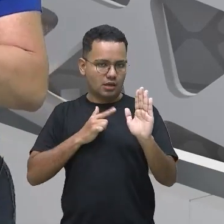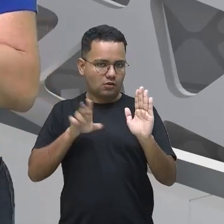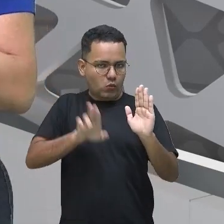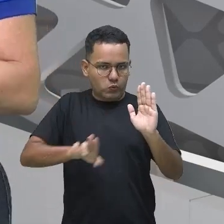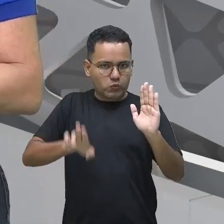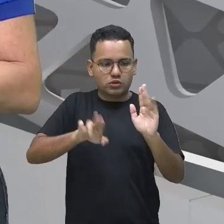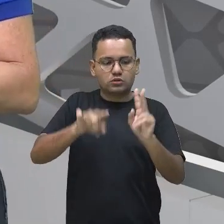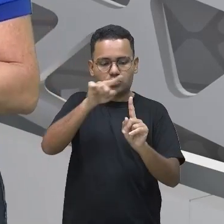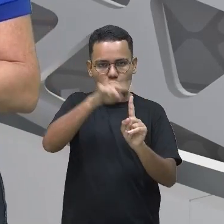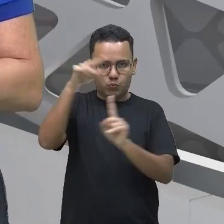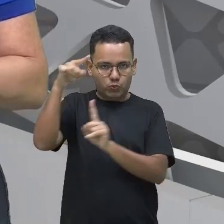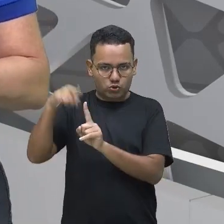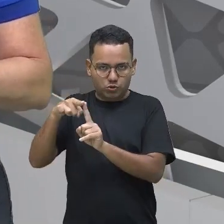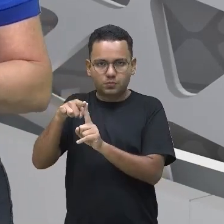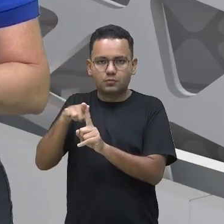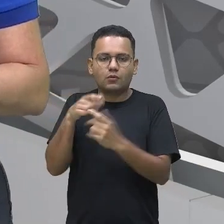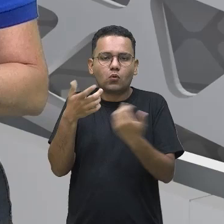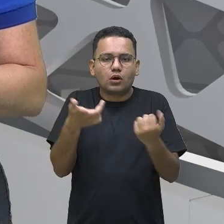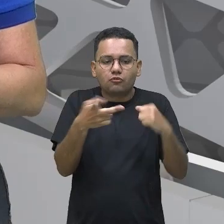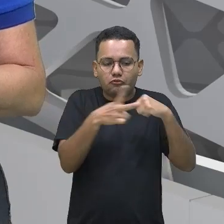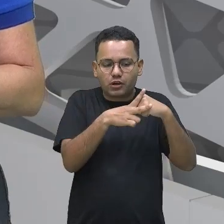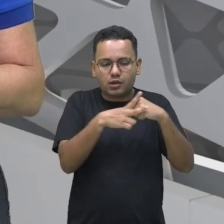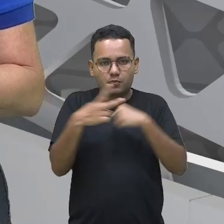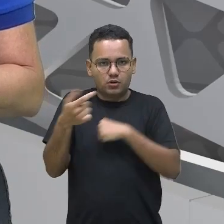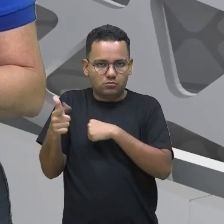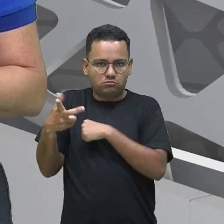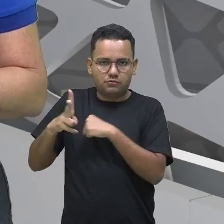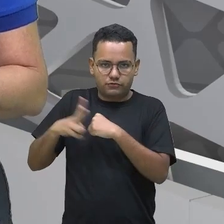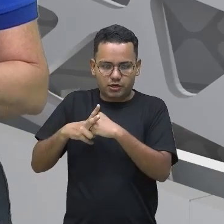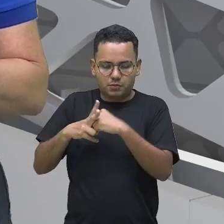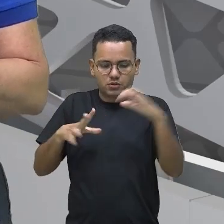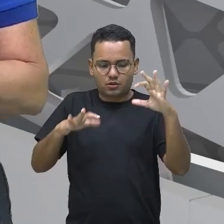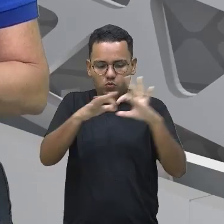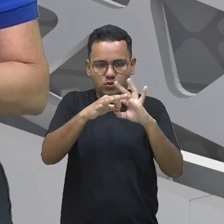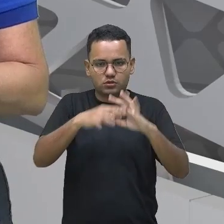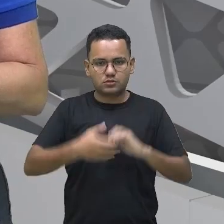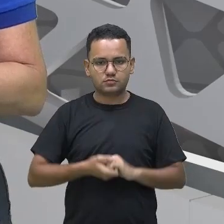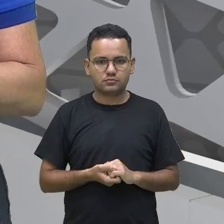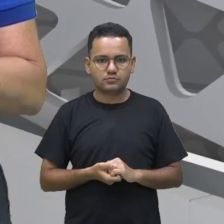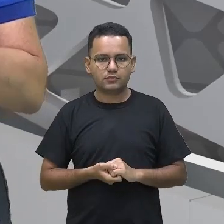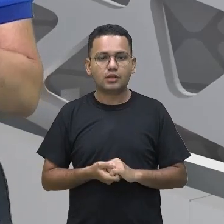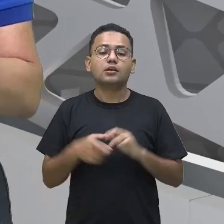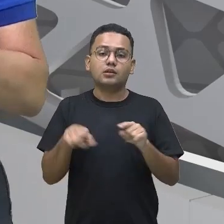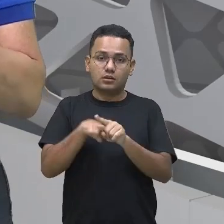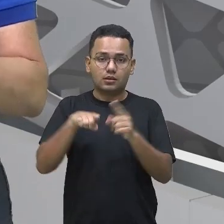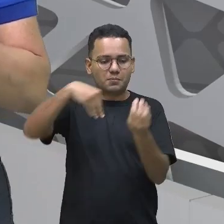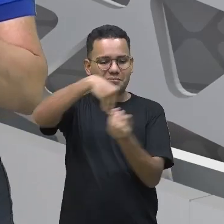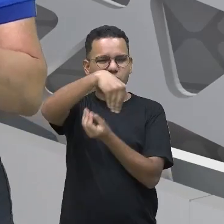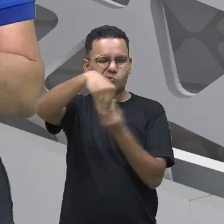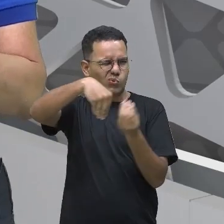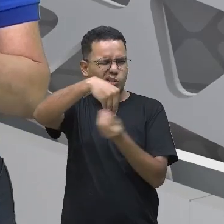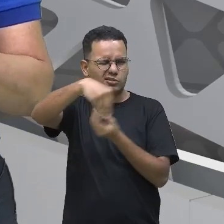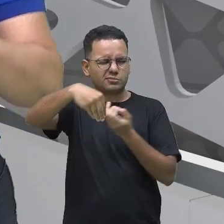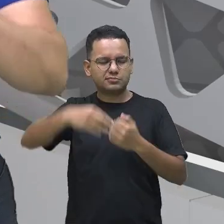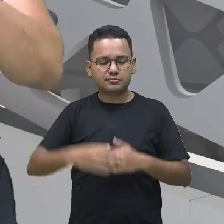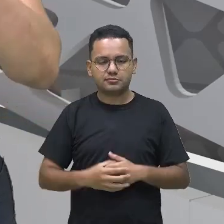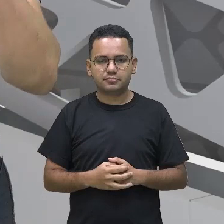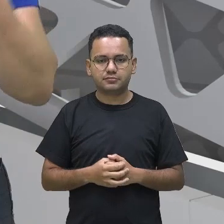linguagem verbal e não verbal. E nós podemos chamar também de linguagem mista, né? Eu estava dizendo, né?